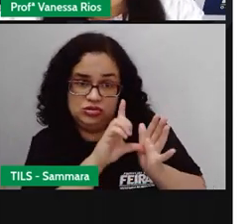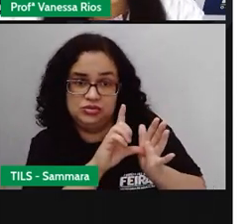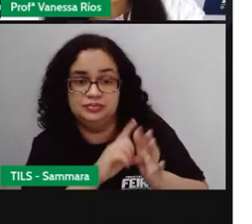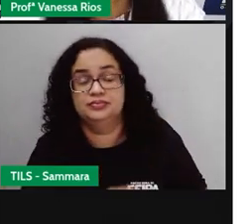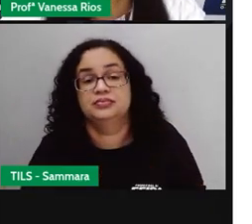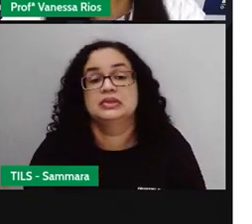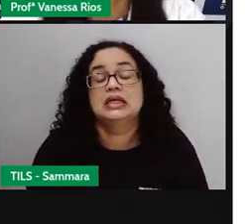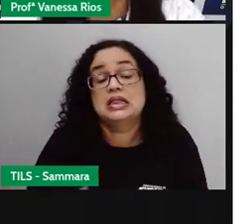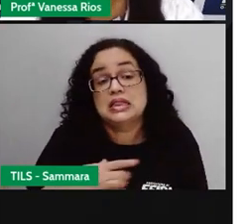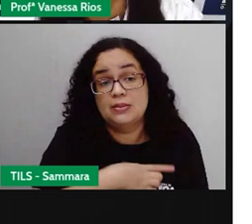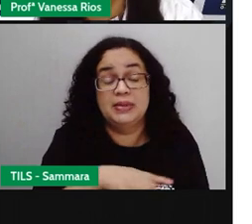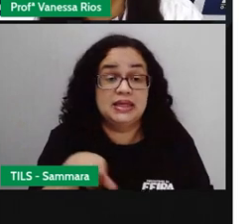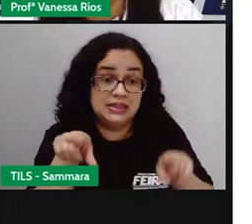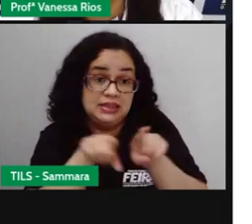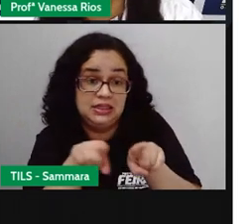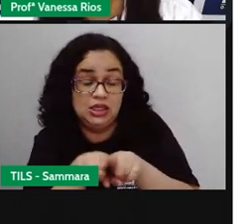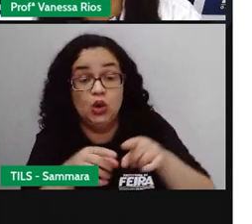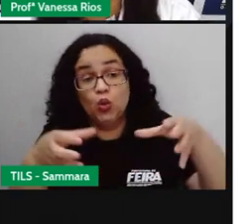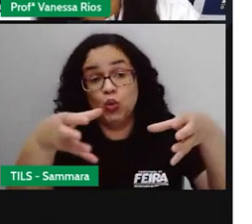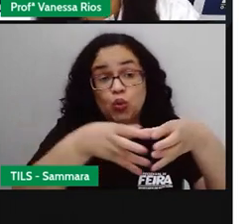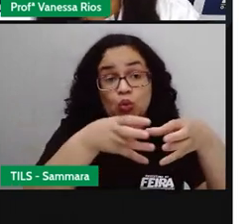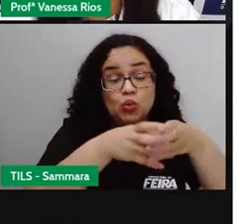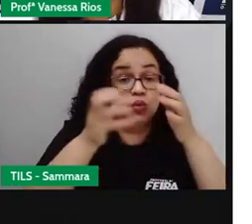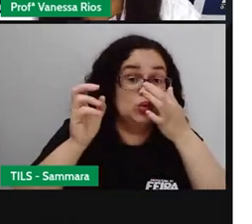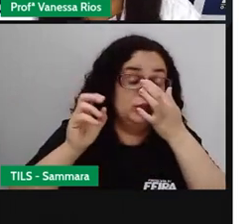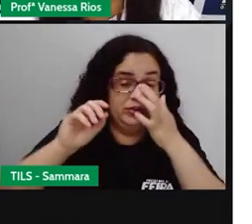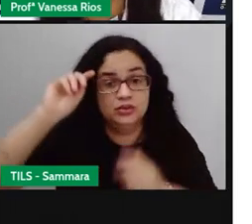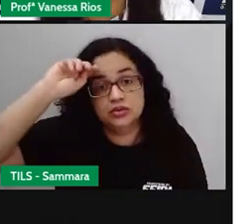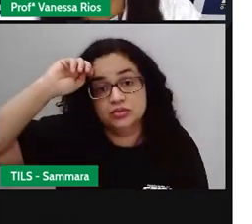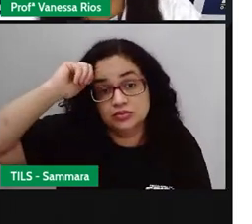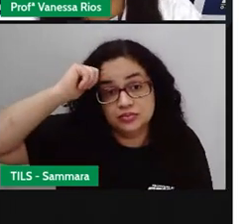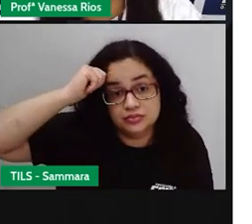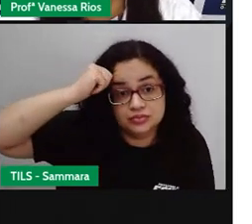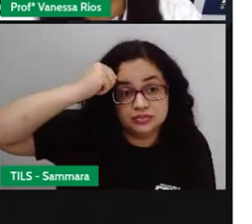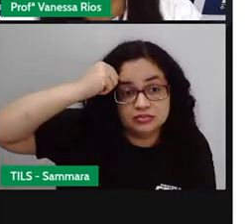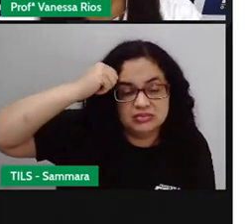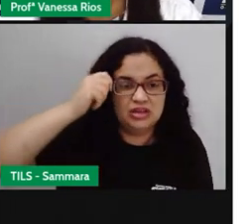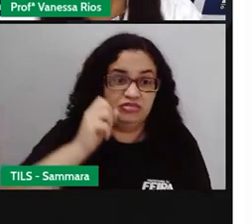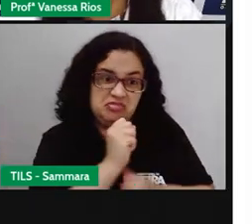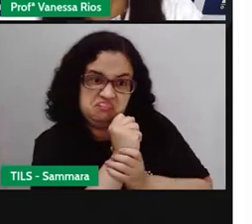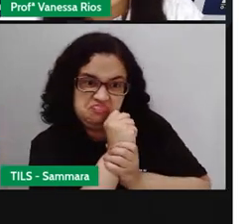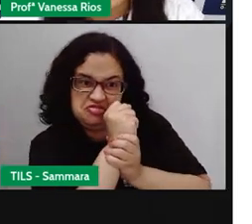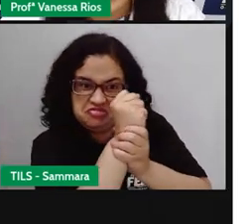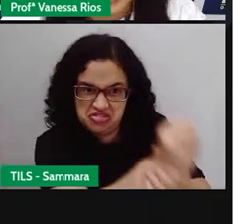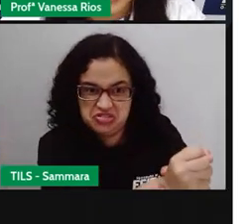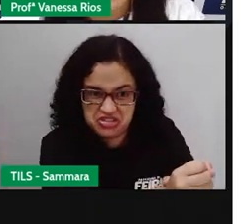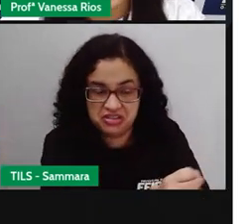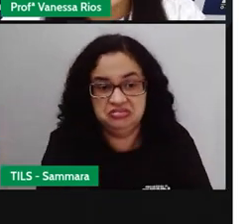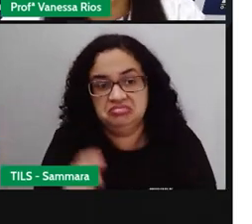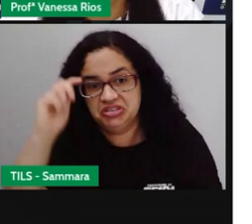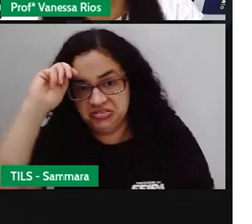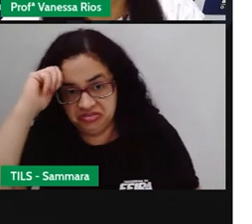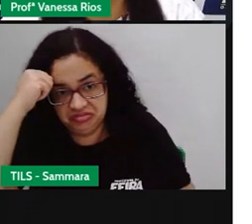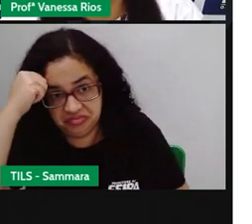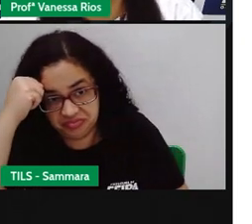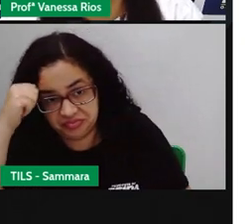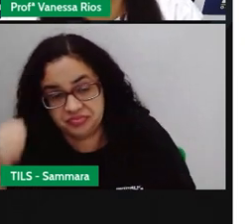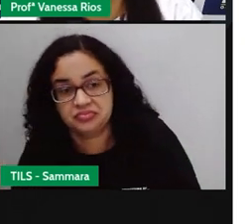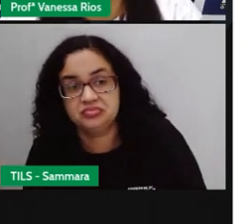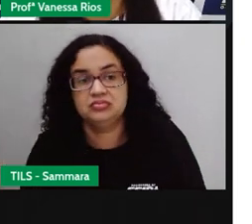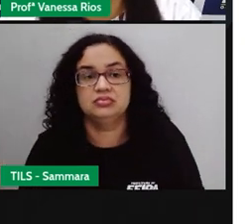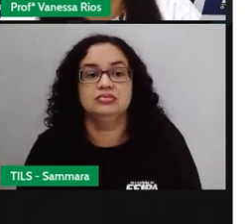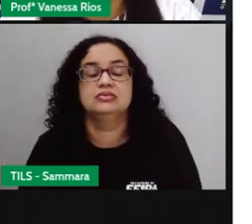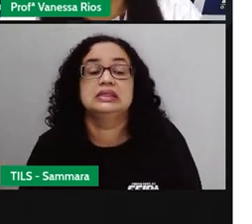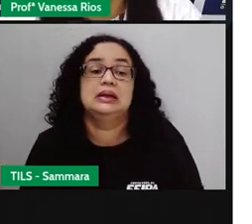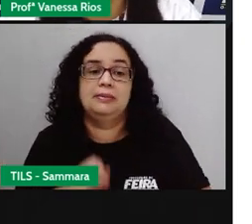A gente tem também o grupo aí dos africanos, que foram trazidos contra a vontade da África, foram trazidos para